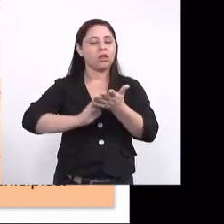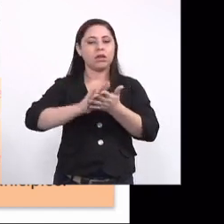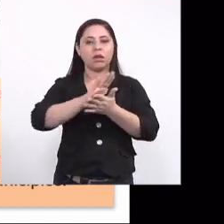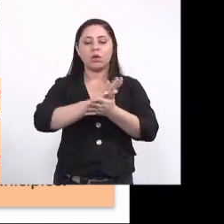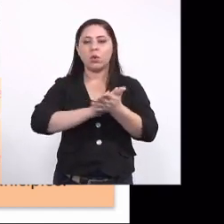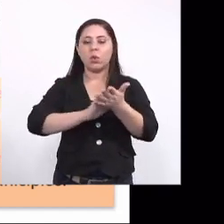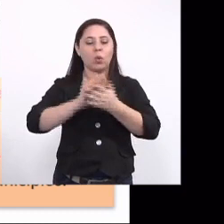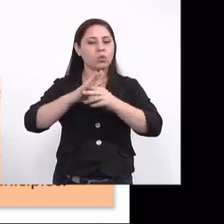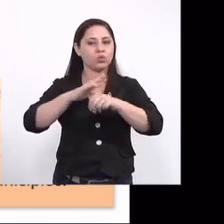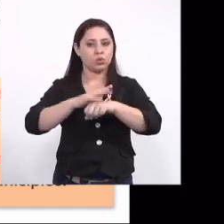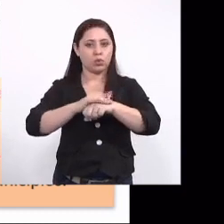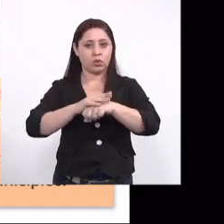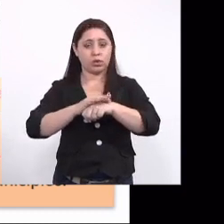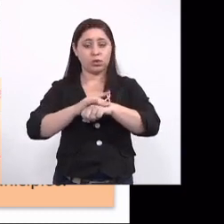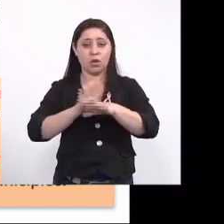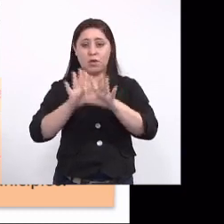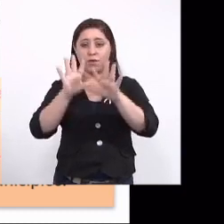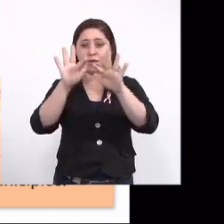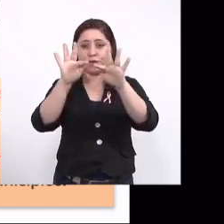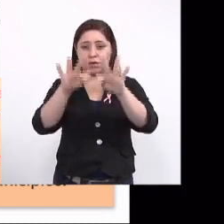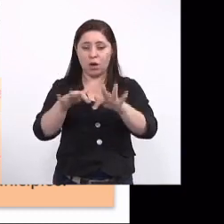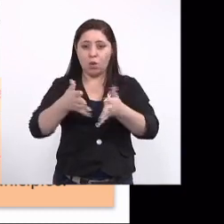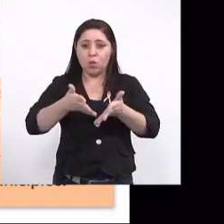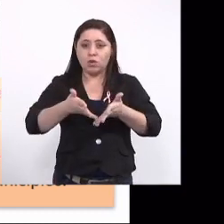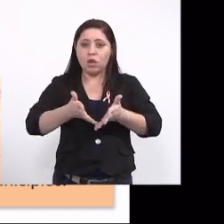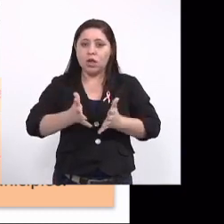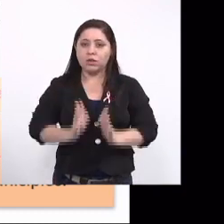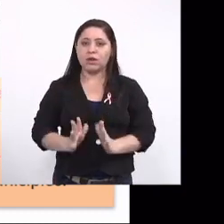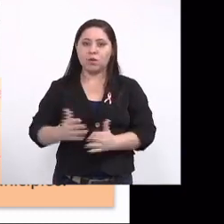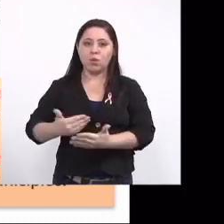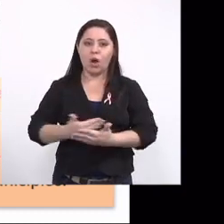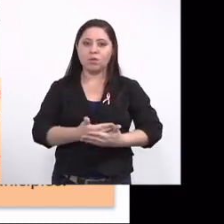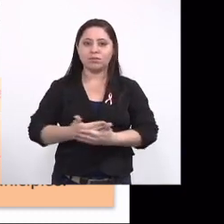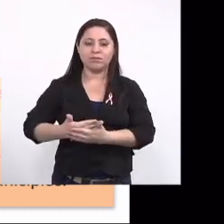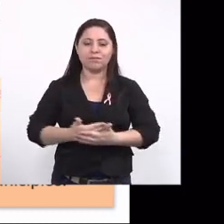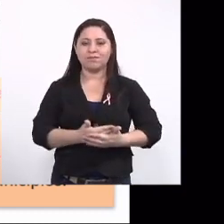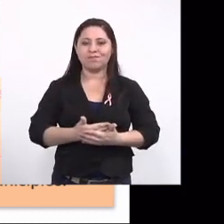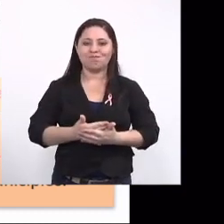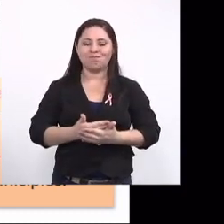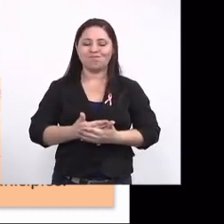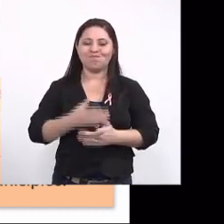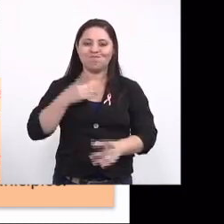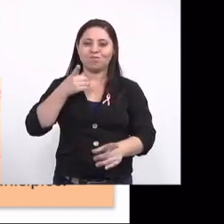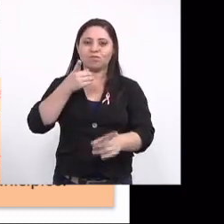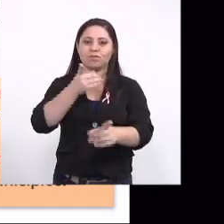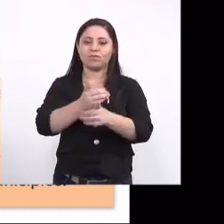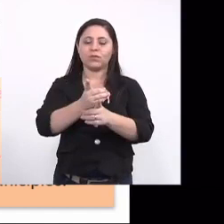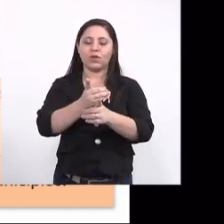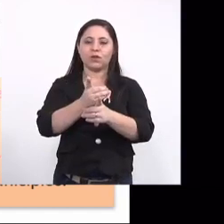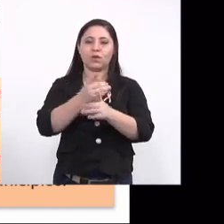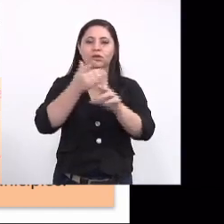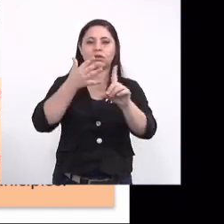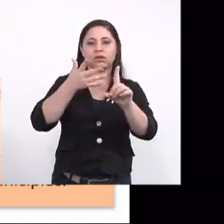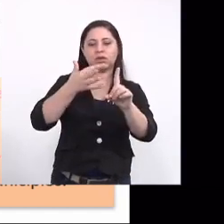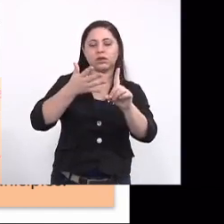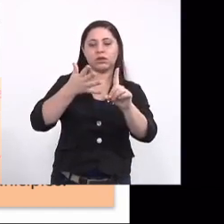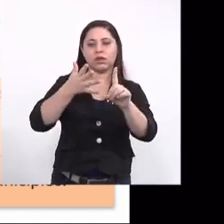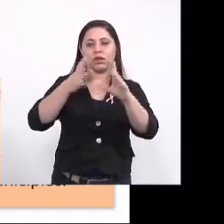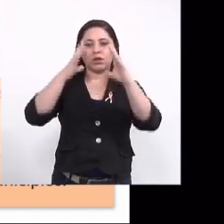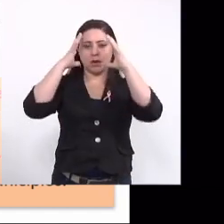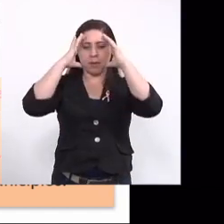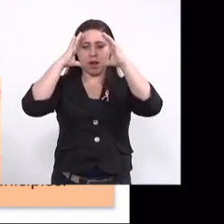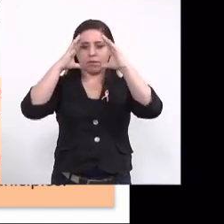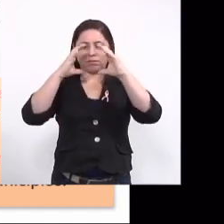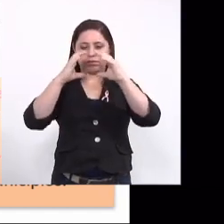da doença do zika e, no final, quando a criança nasceu, foi diagnosticada a criança com a microcefania ou com anomalia congênita.